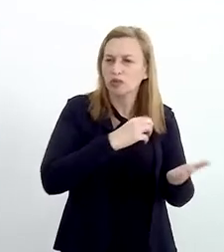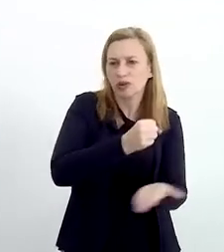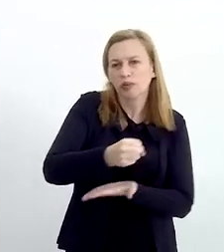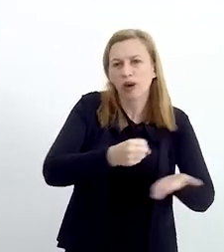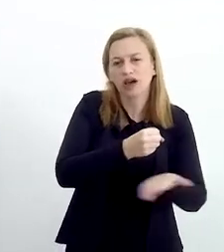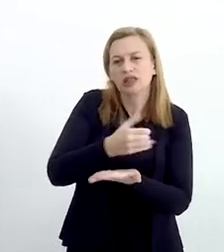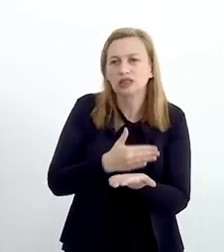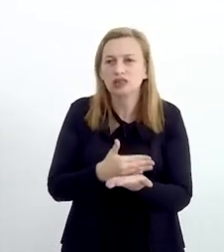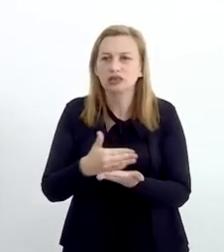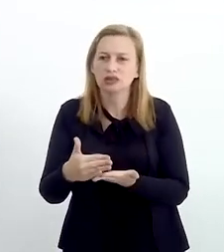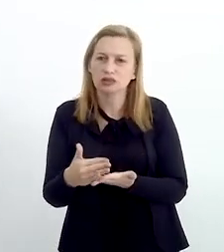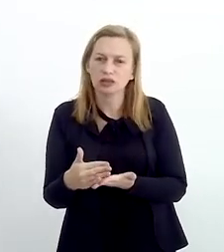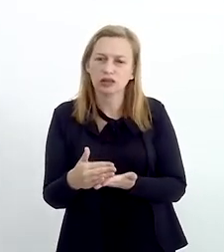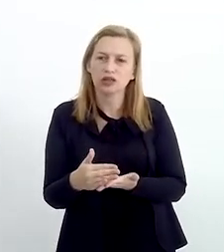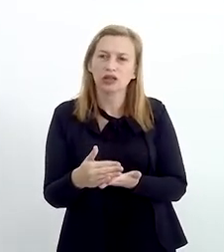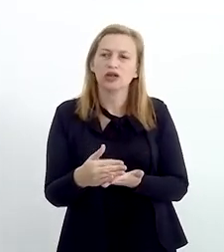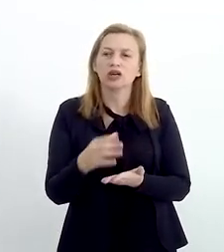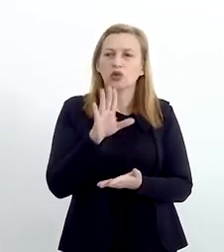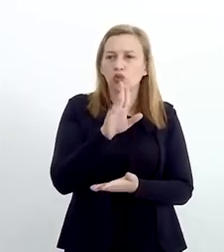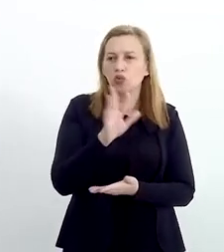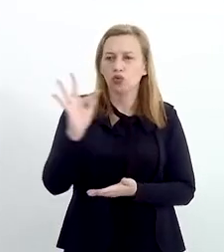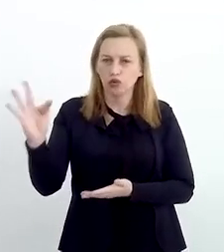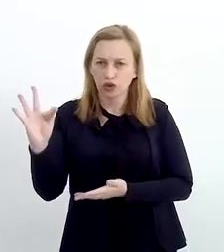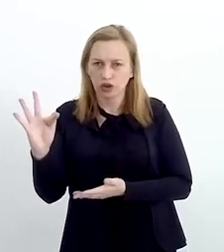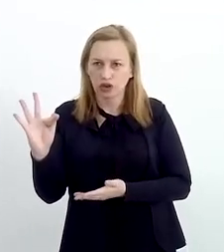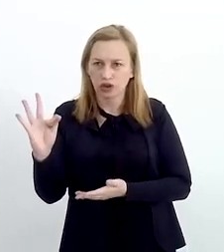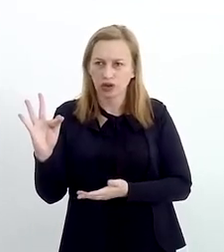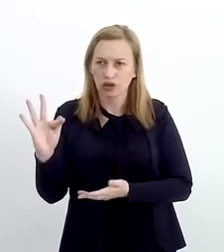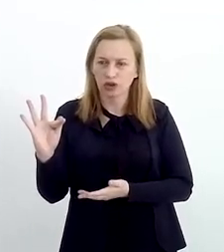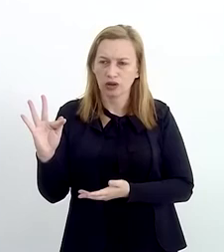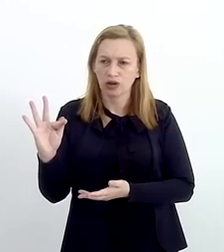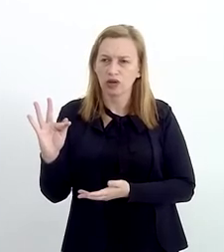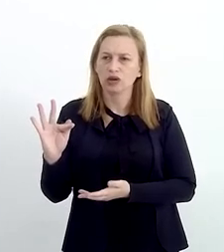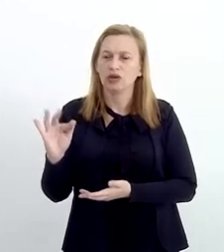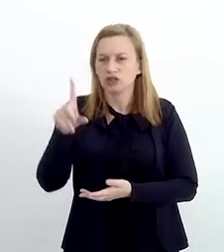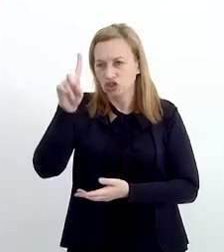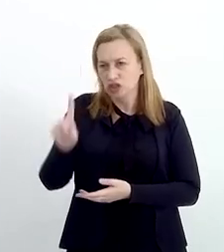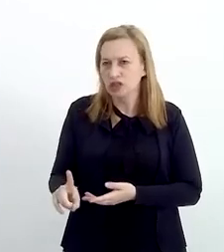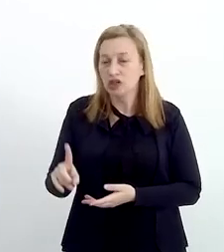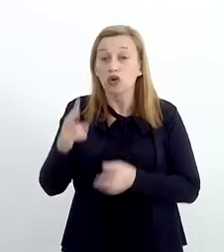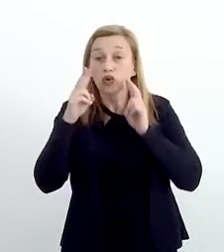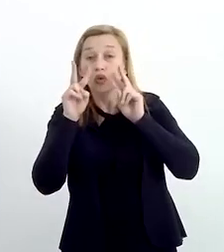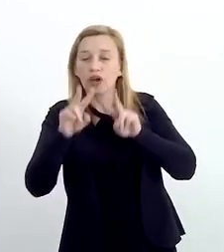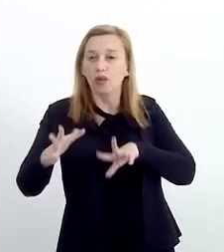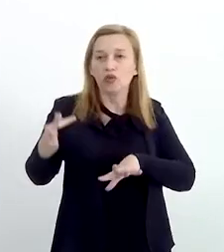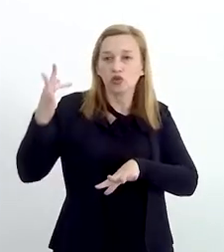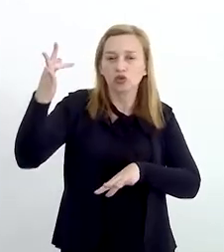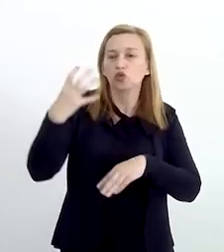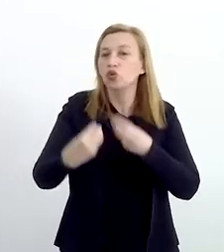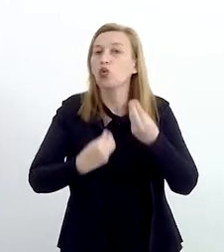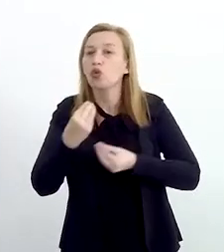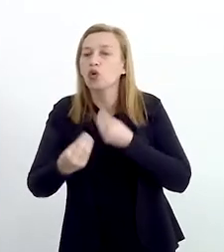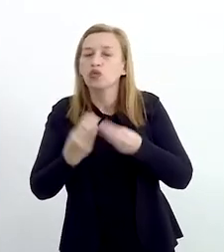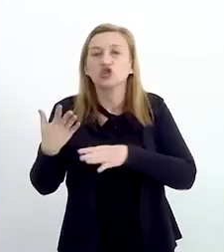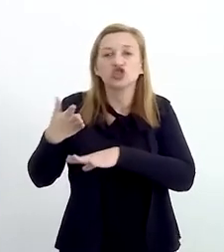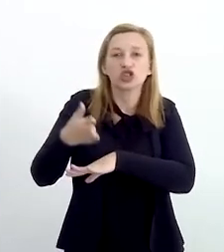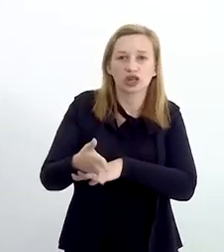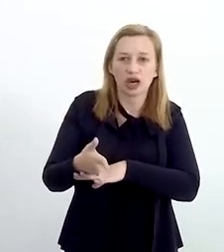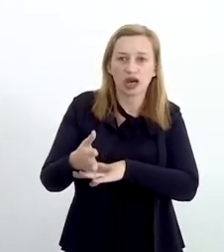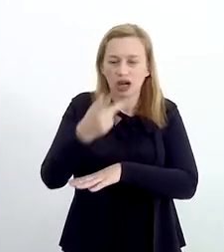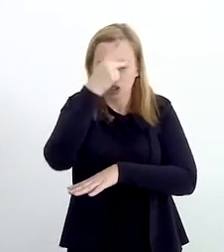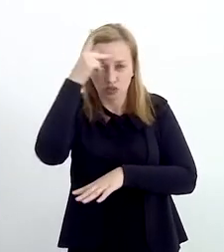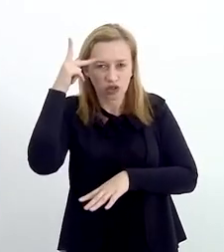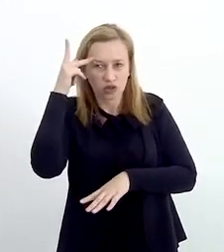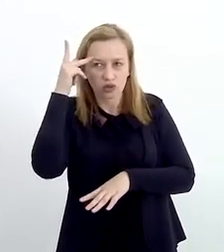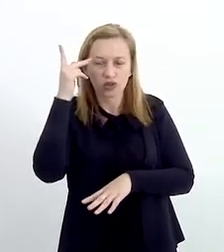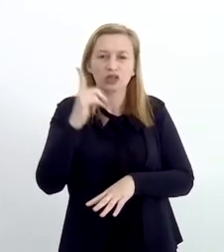as nossas próprias bases iniciais, com a reitoria da UF, e principalmente a partir do olhar para o futuro, como podemos